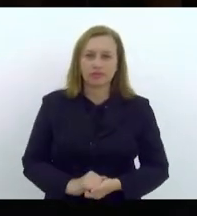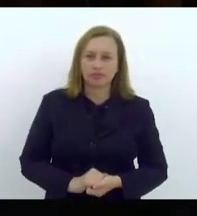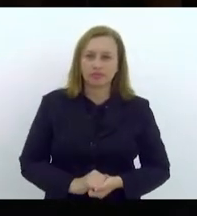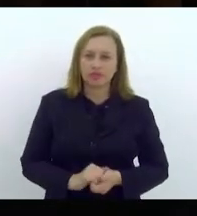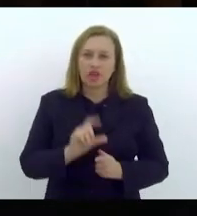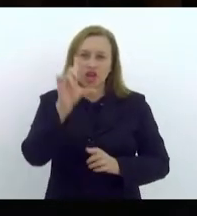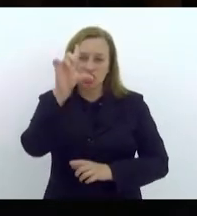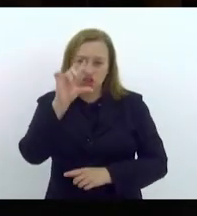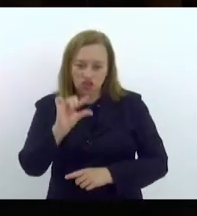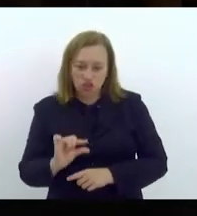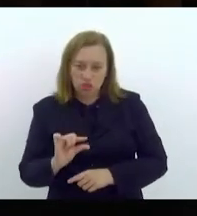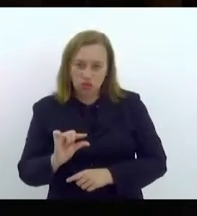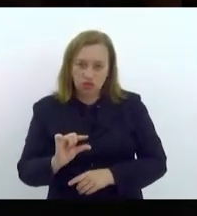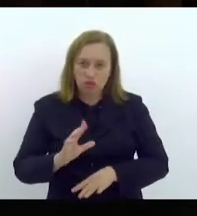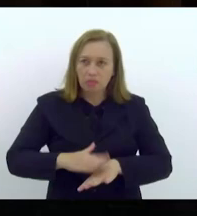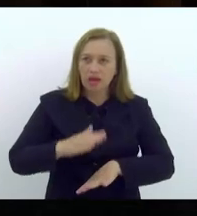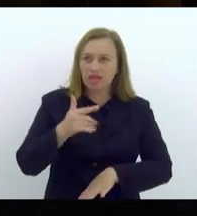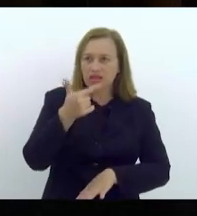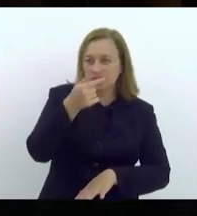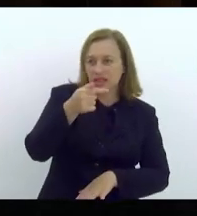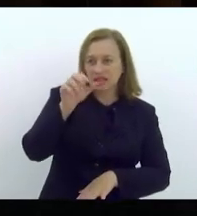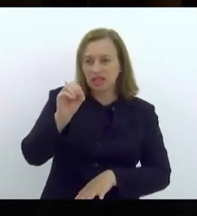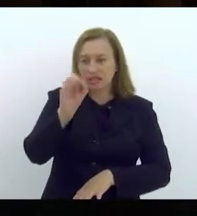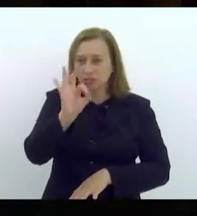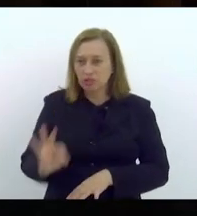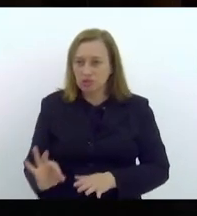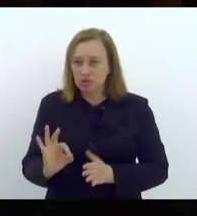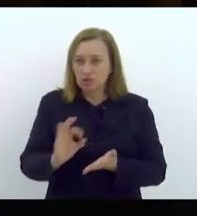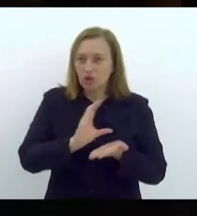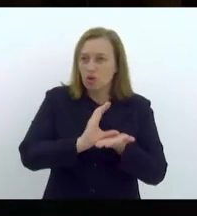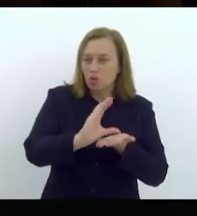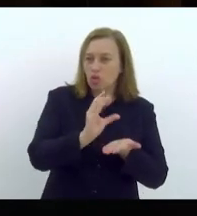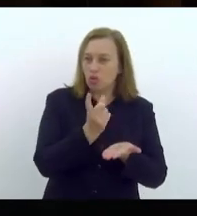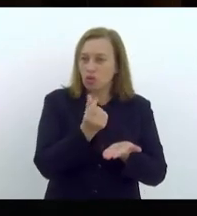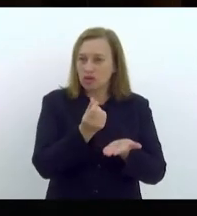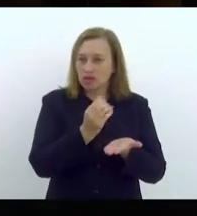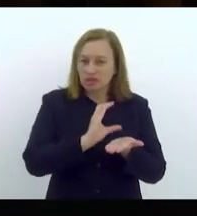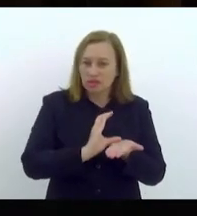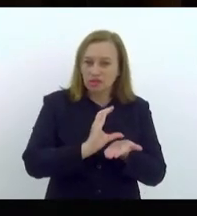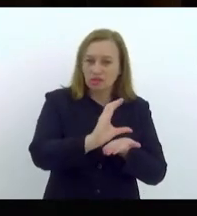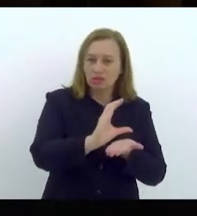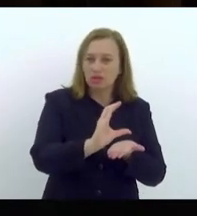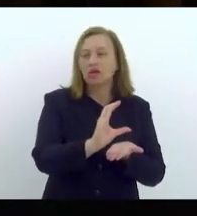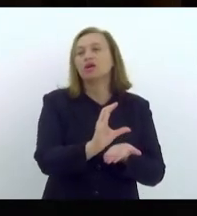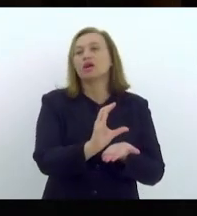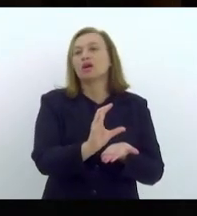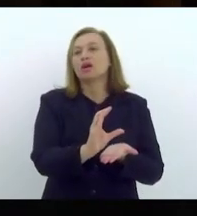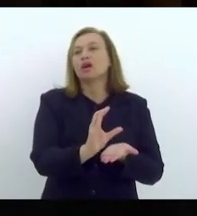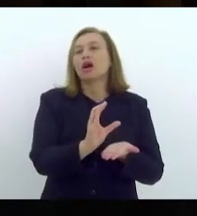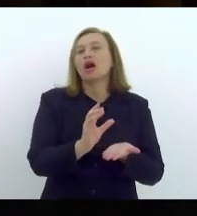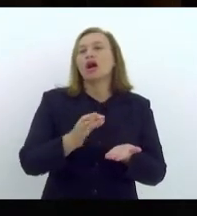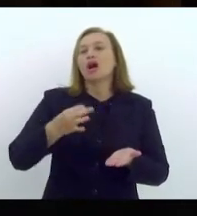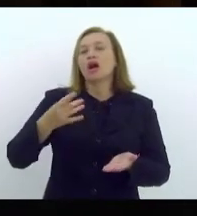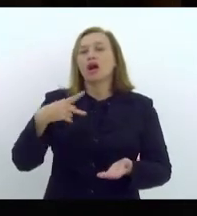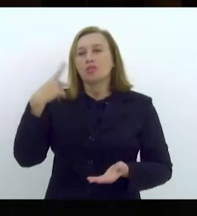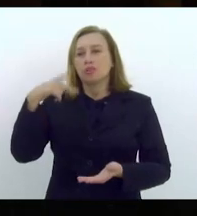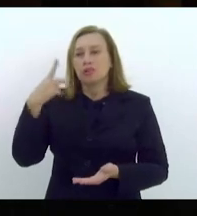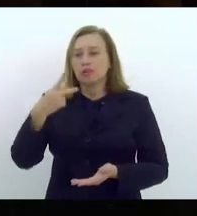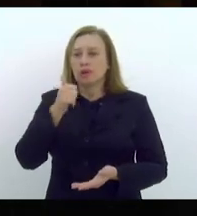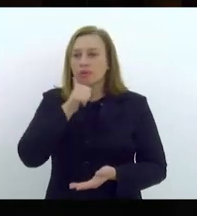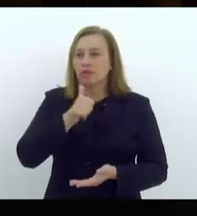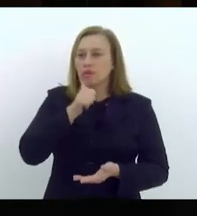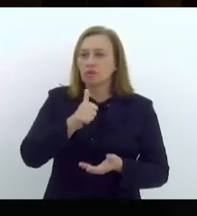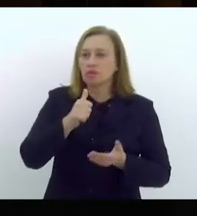reduzimos em mais de 70% o orçamento destinado à política para as mulheres, os impactos, eles não só